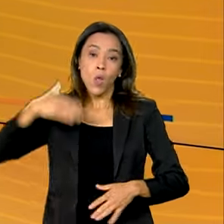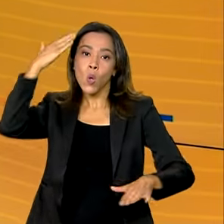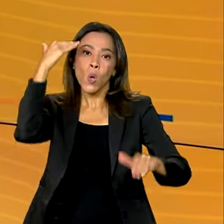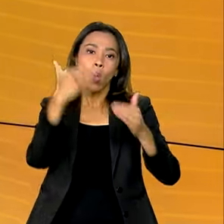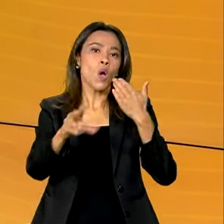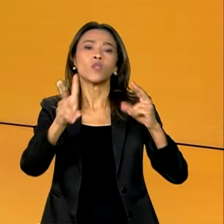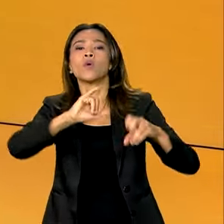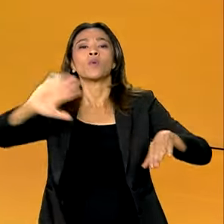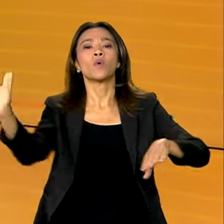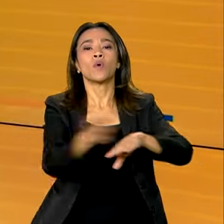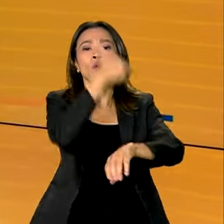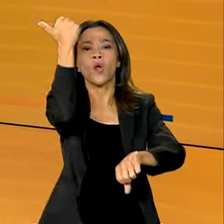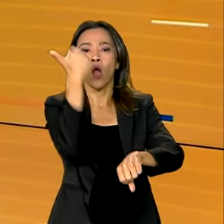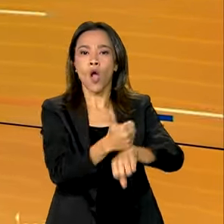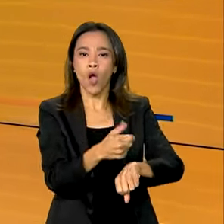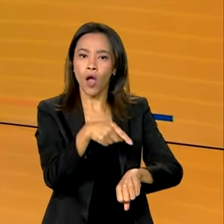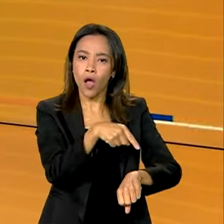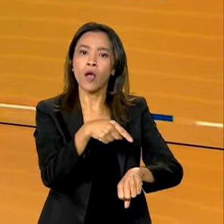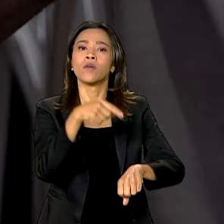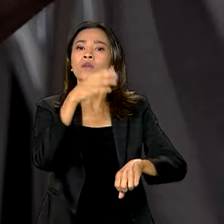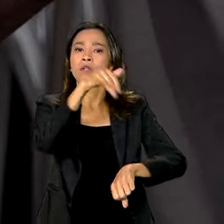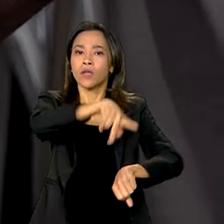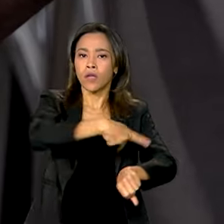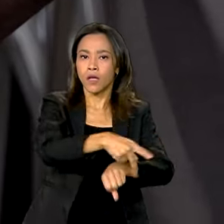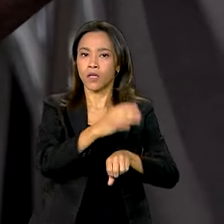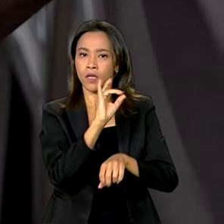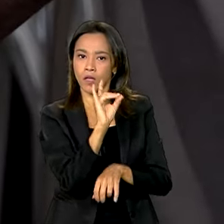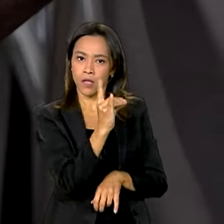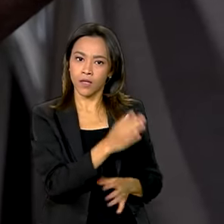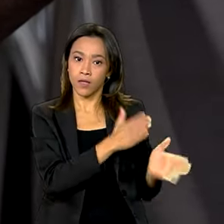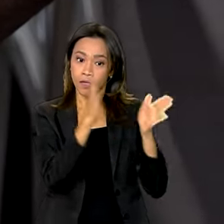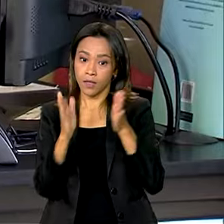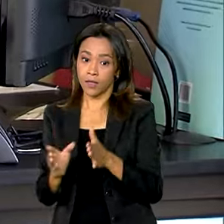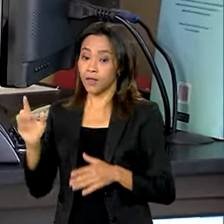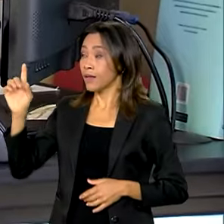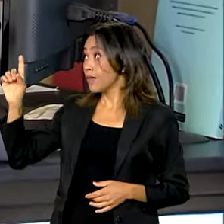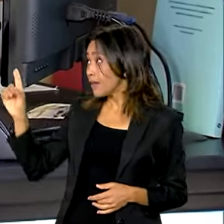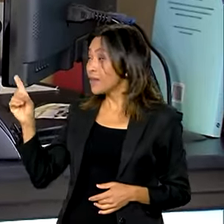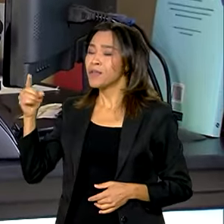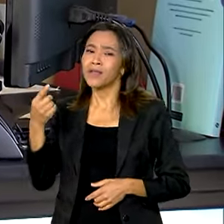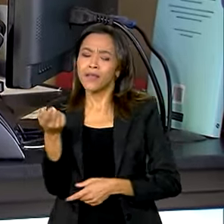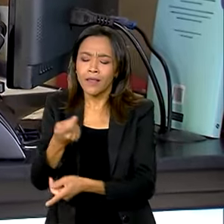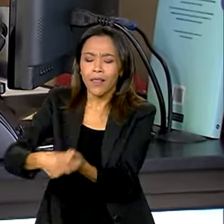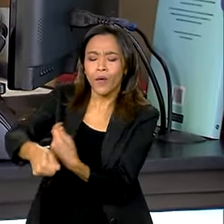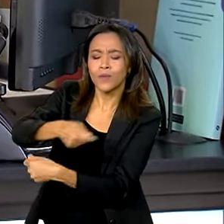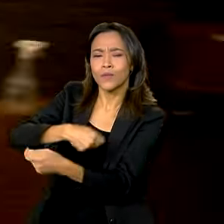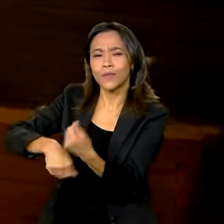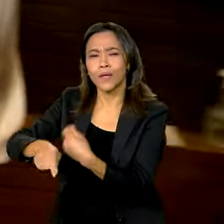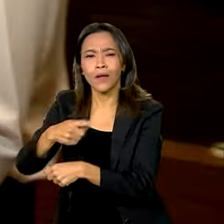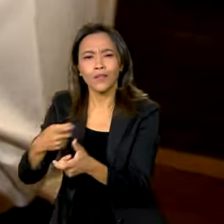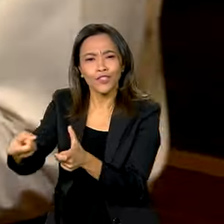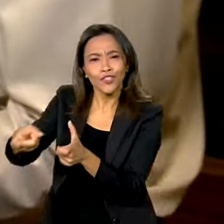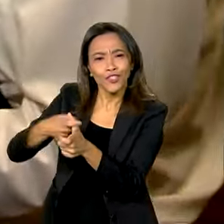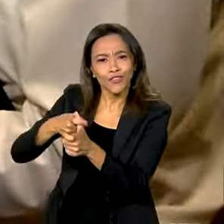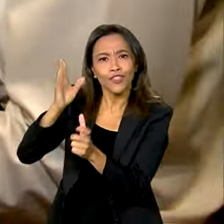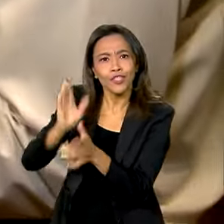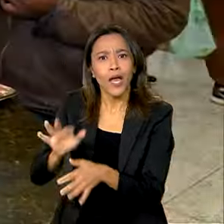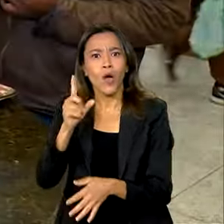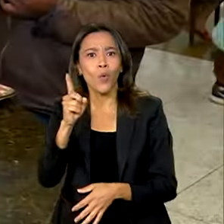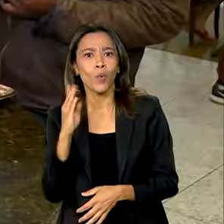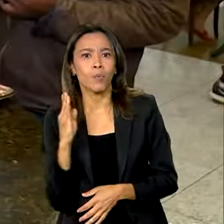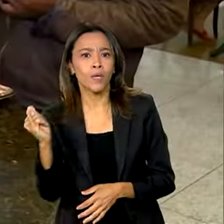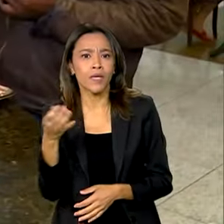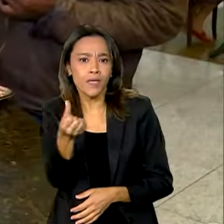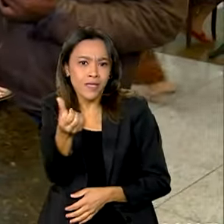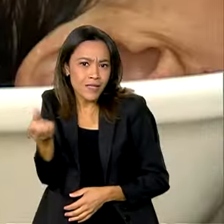golpe na Bolívia. Economia. Desenrola pequenos negócios, já renegociou 1 bilhão e 600 milhões